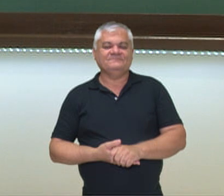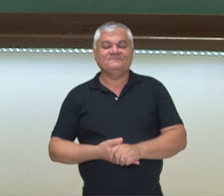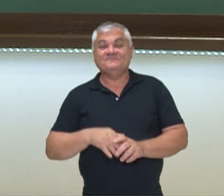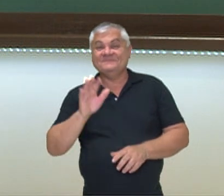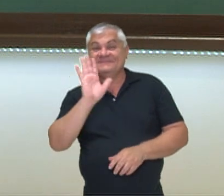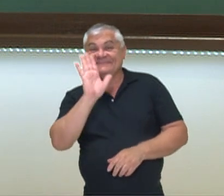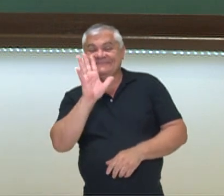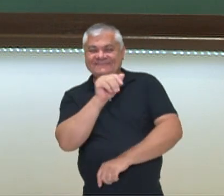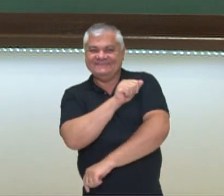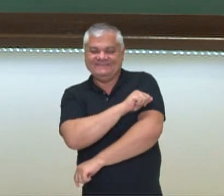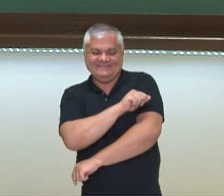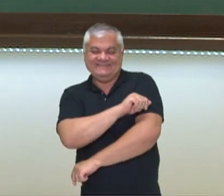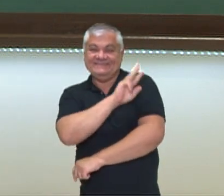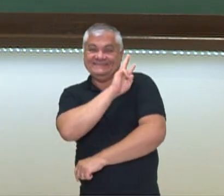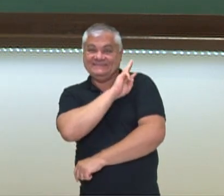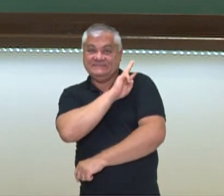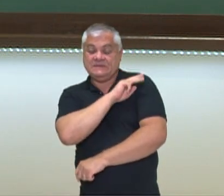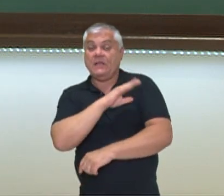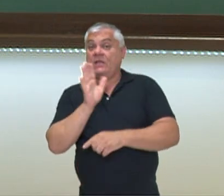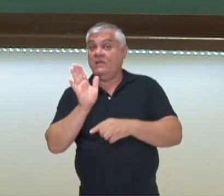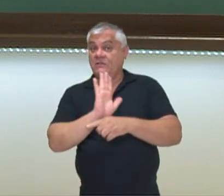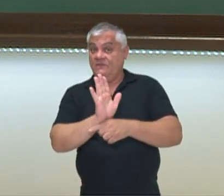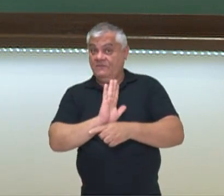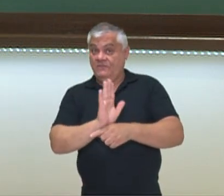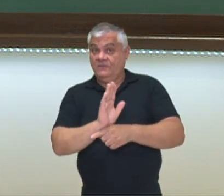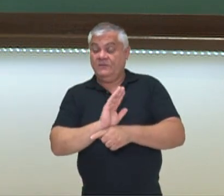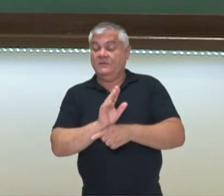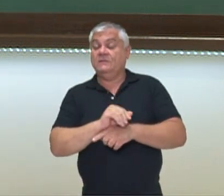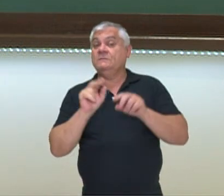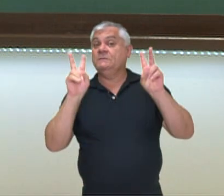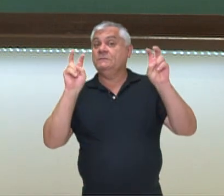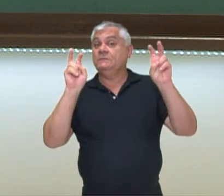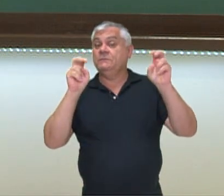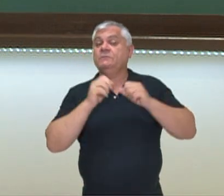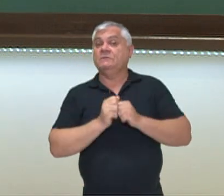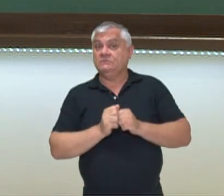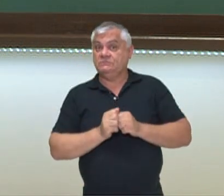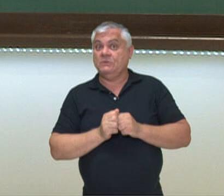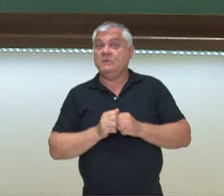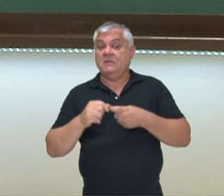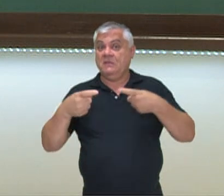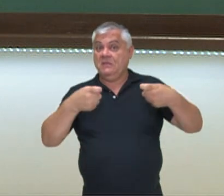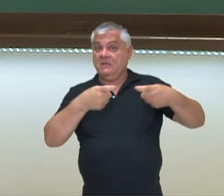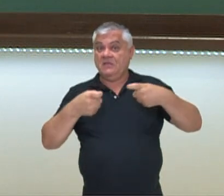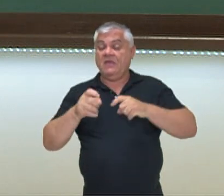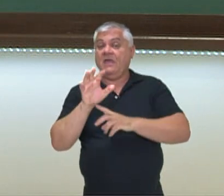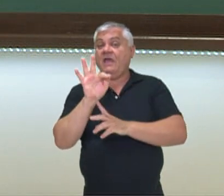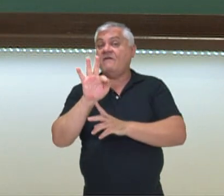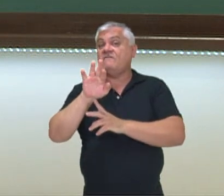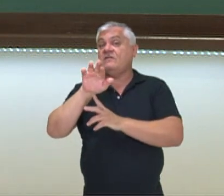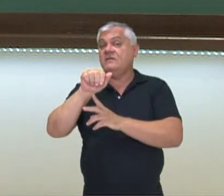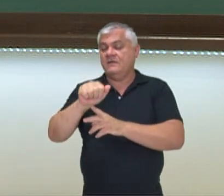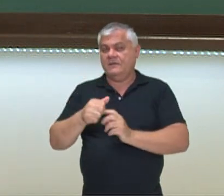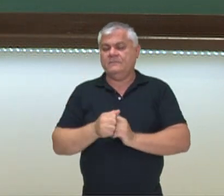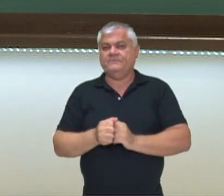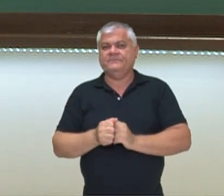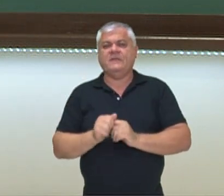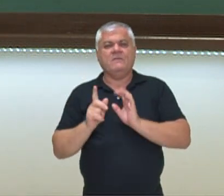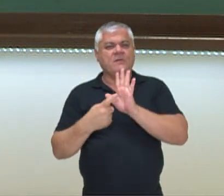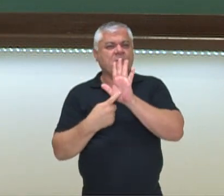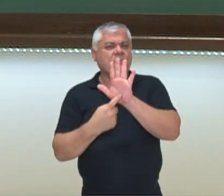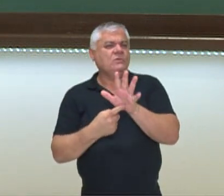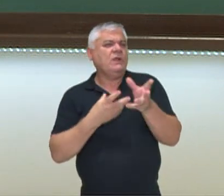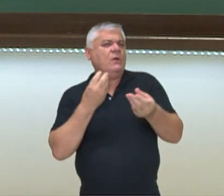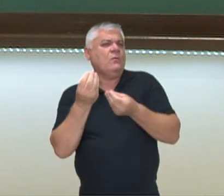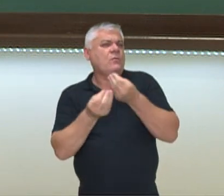Olá, estudantes da terceira série! Neste vídeo vamos falar sobre questões ligadas à Guerra Fria. E para ilustrarmos um pouquinho de